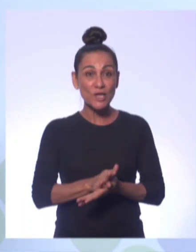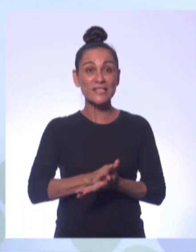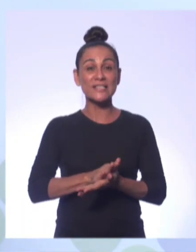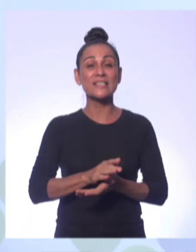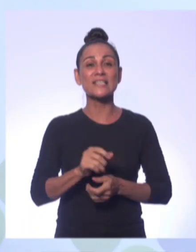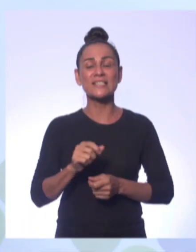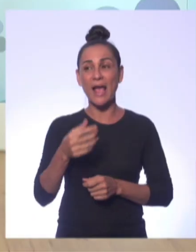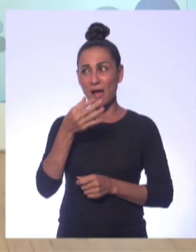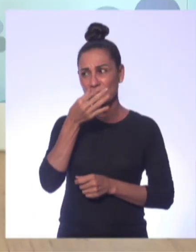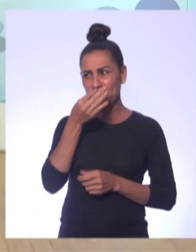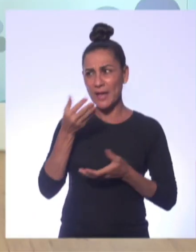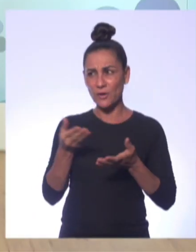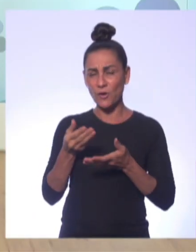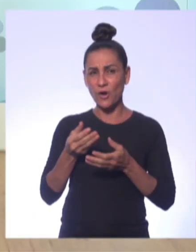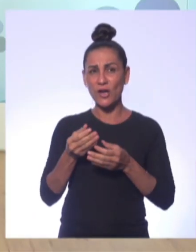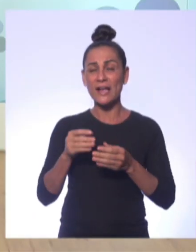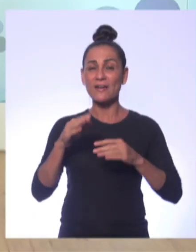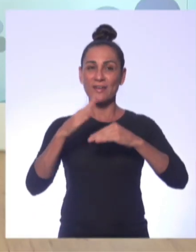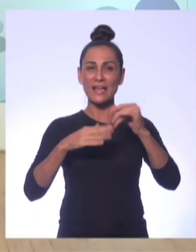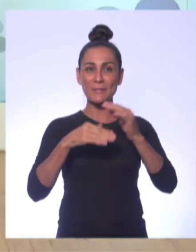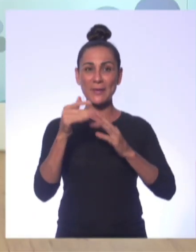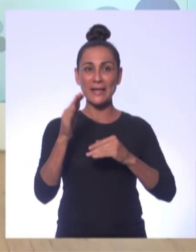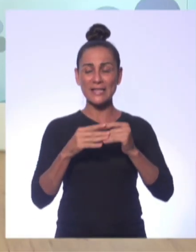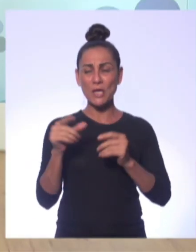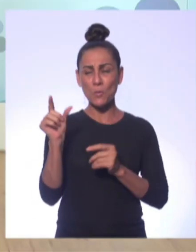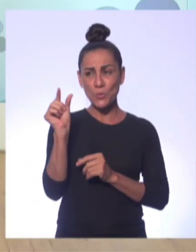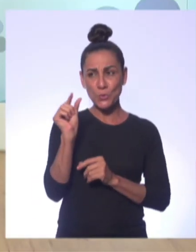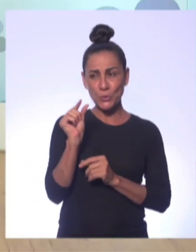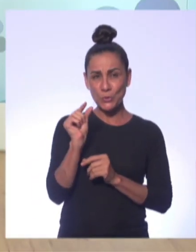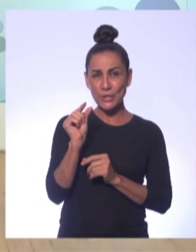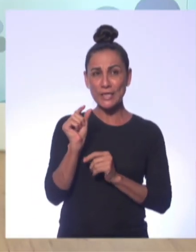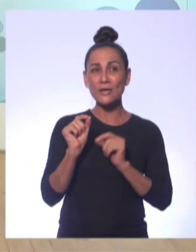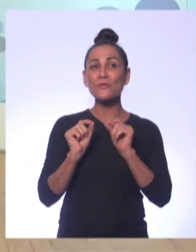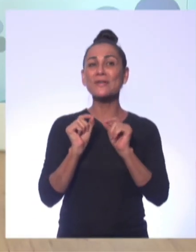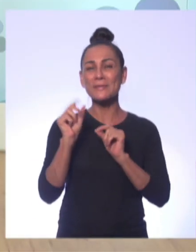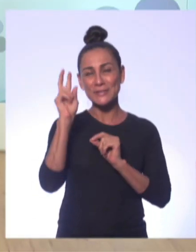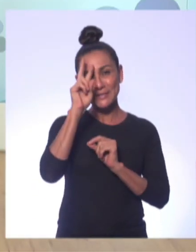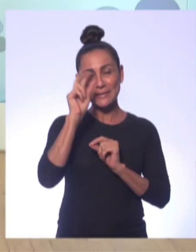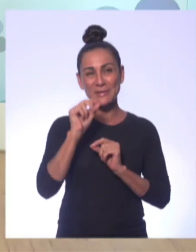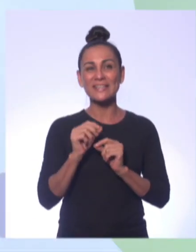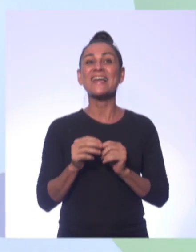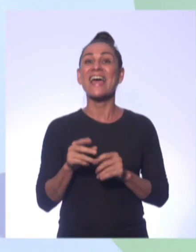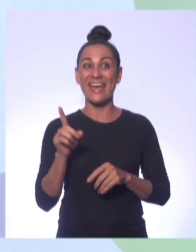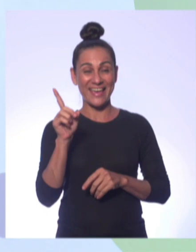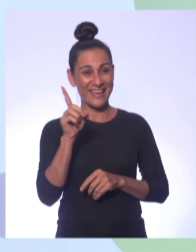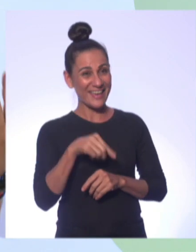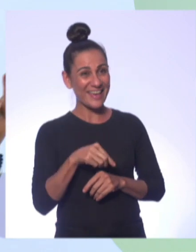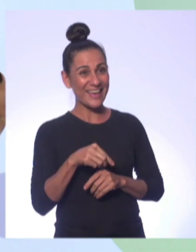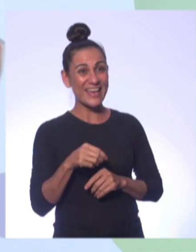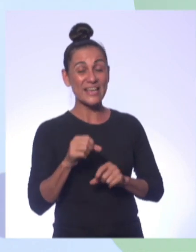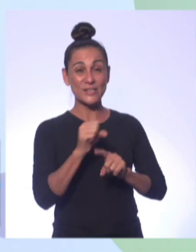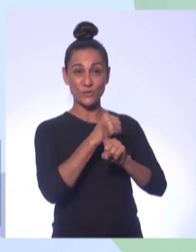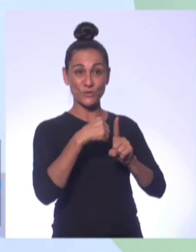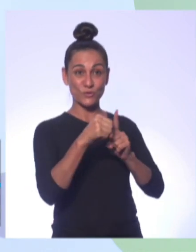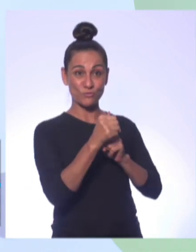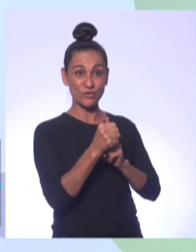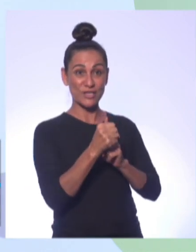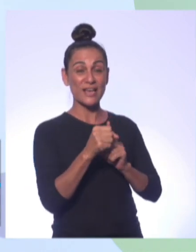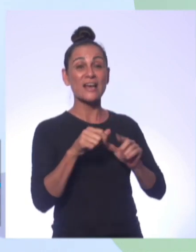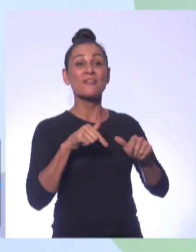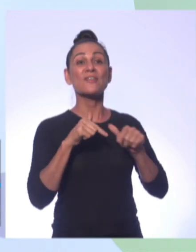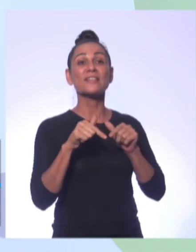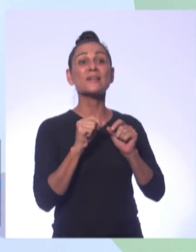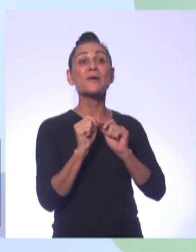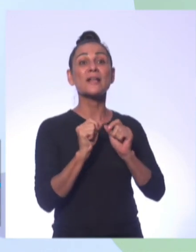A Fabi agora vai ler essa habilidade pequenininha para nós lembrarmos aqui. Exatamente. Em sociologia, a gente vai trabalhar